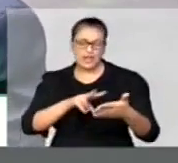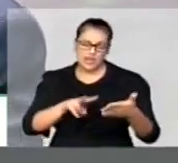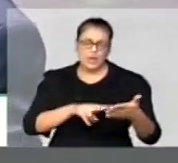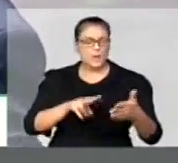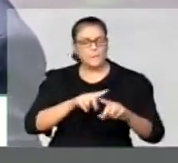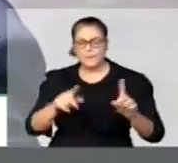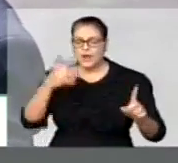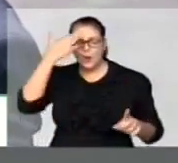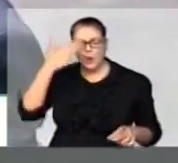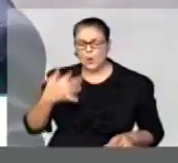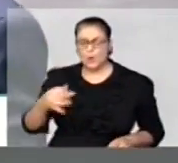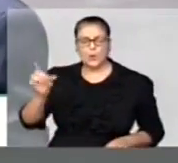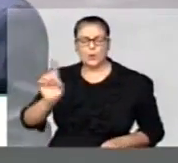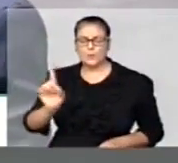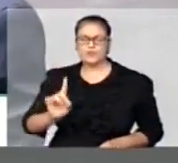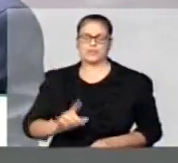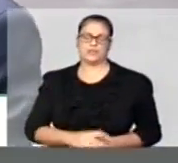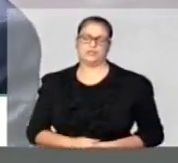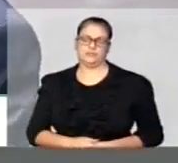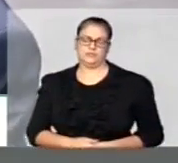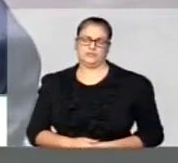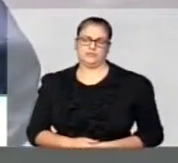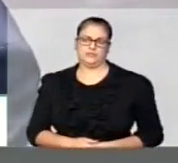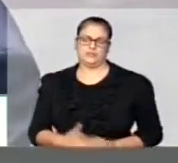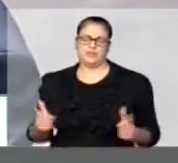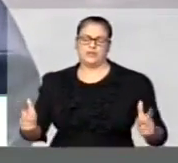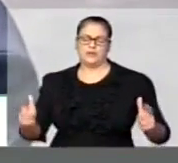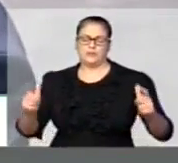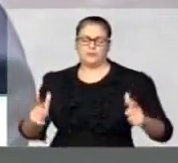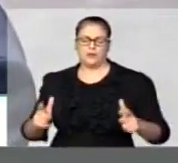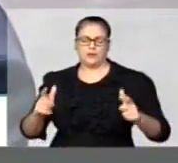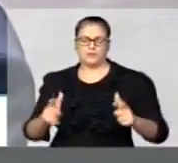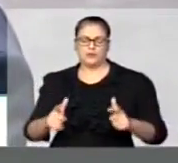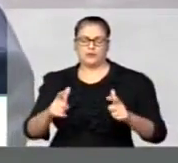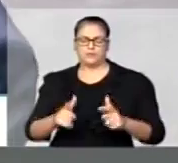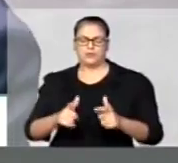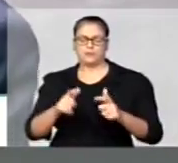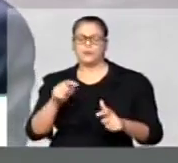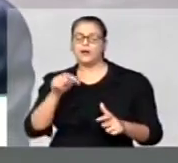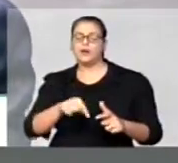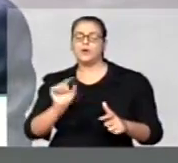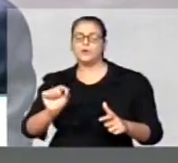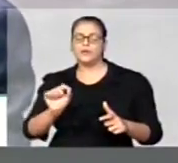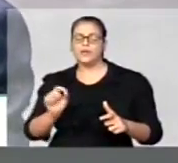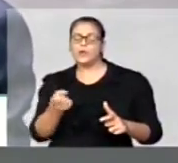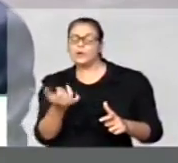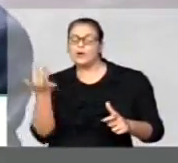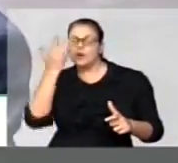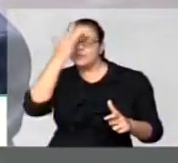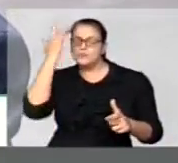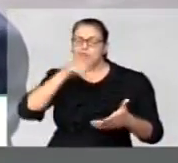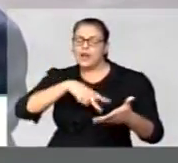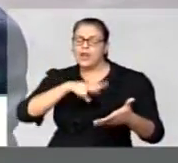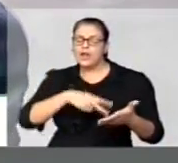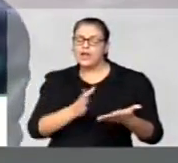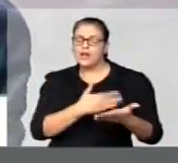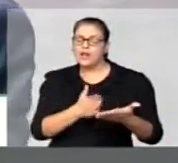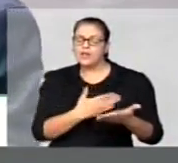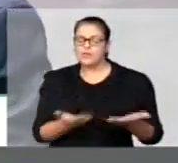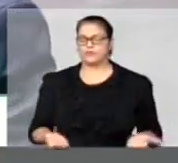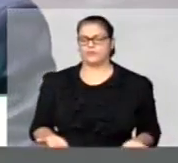Que está diminuindo a cada ano o número de leitores de livros no nosso país. que menos de